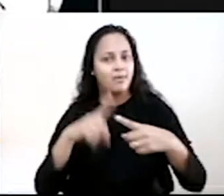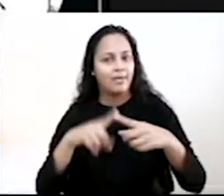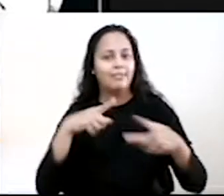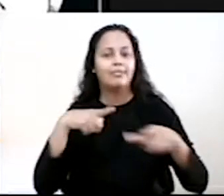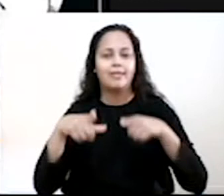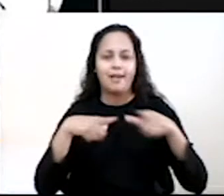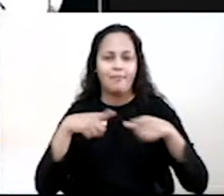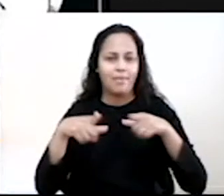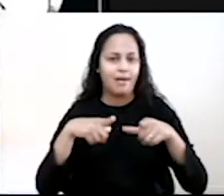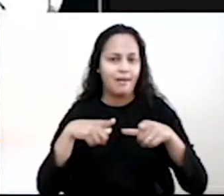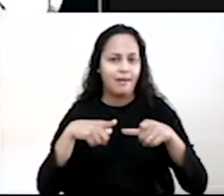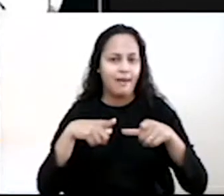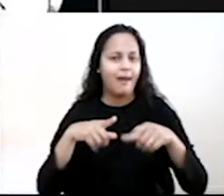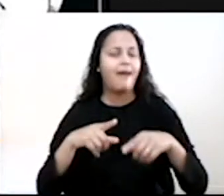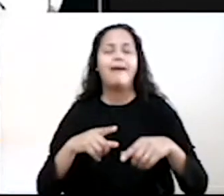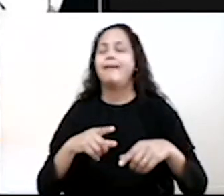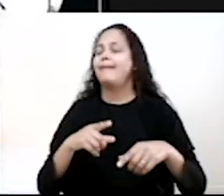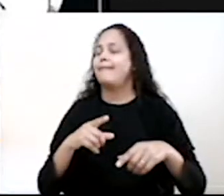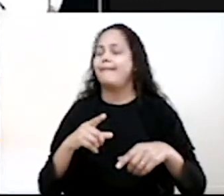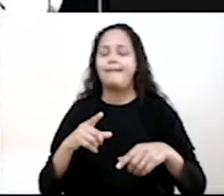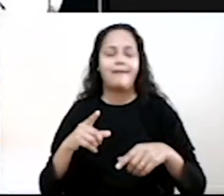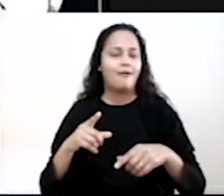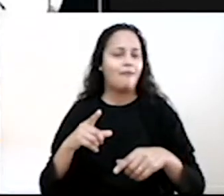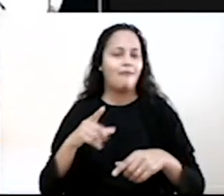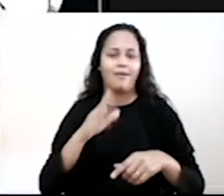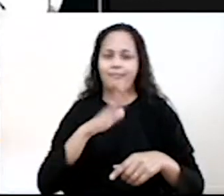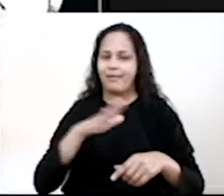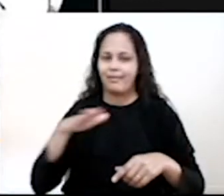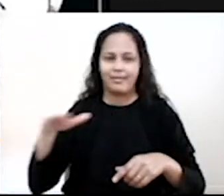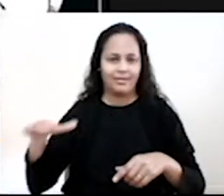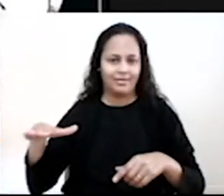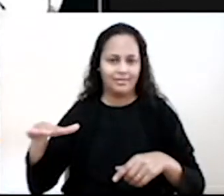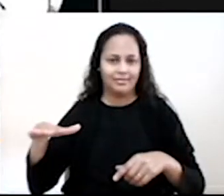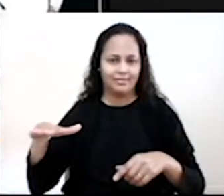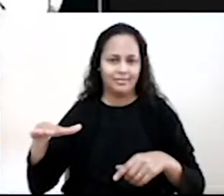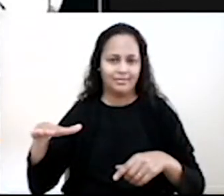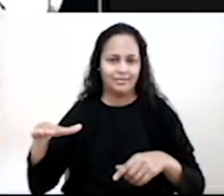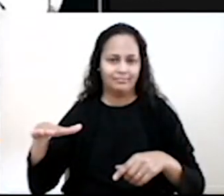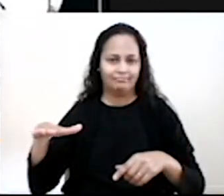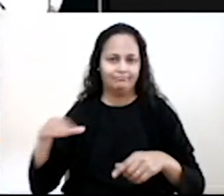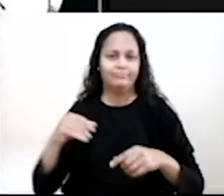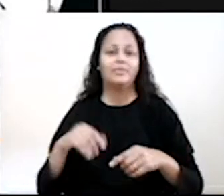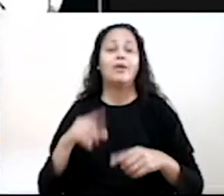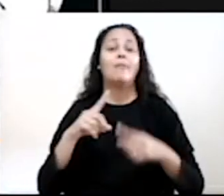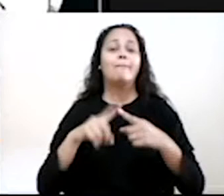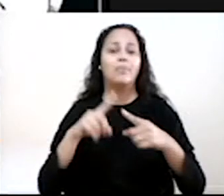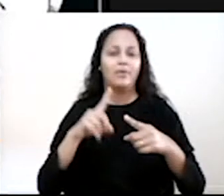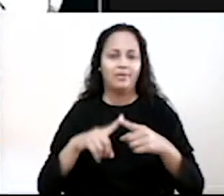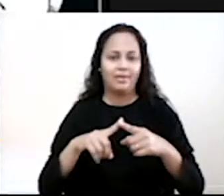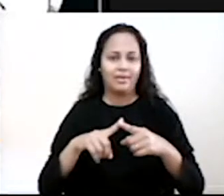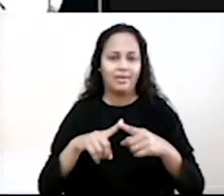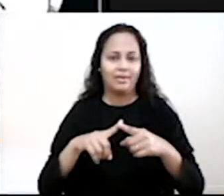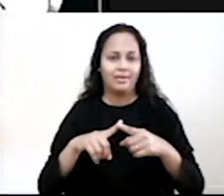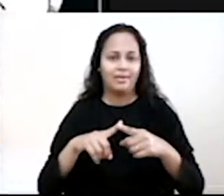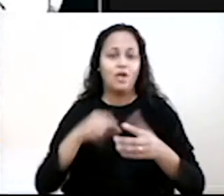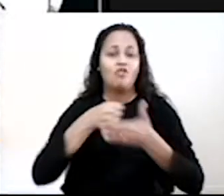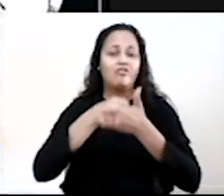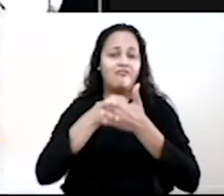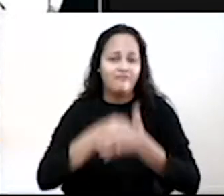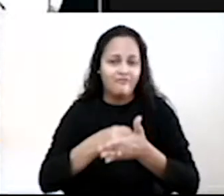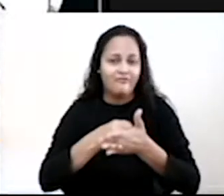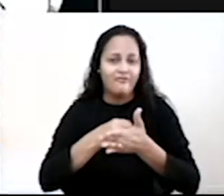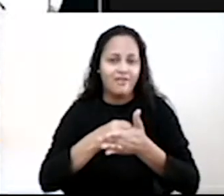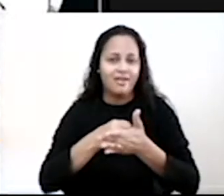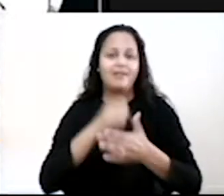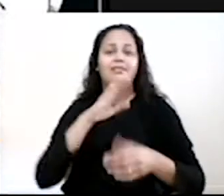criança. Então nós que temos que trabalhar para que as crianças não trabalhem. faz um jogo com trabalhar aí. Por quê? Porque o dever da criança